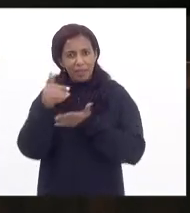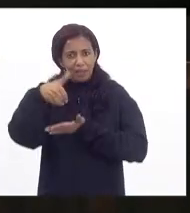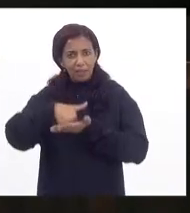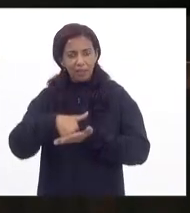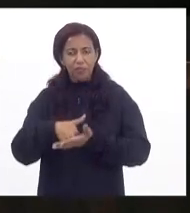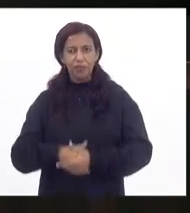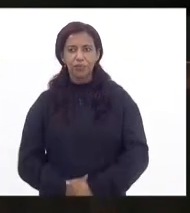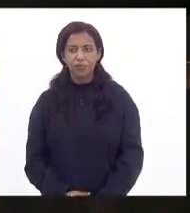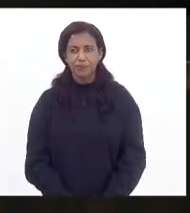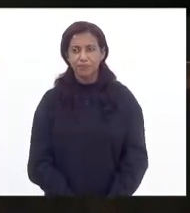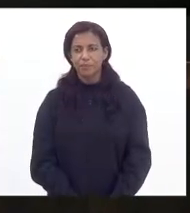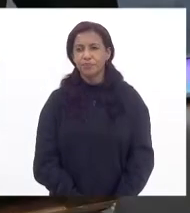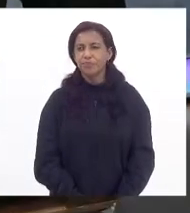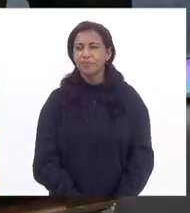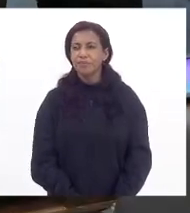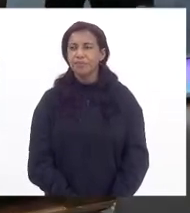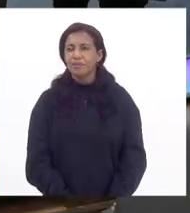de voto.